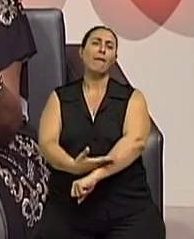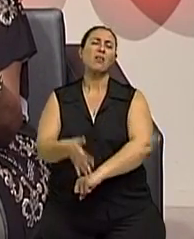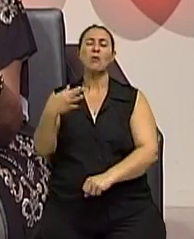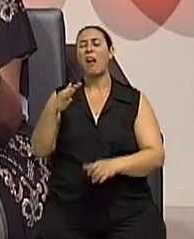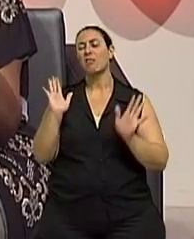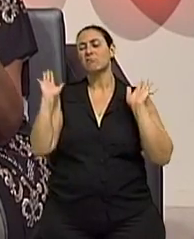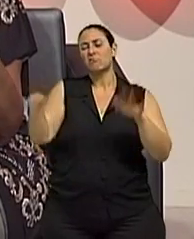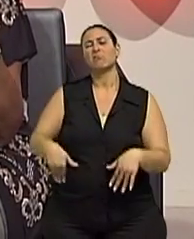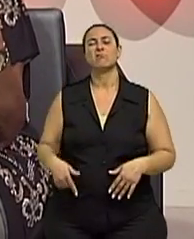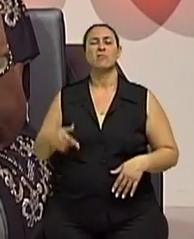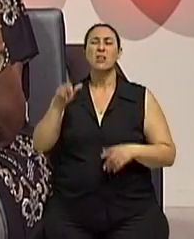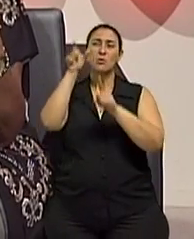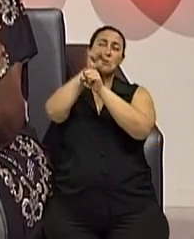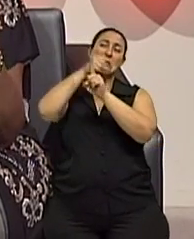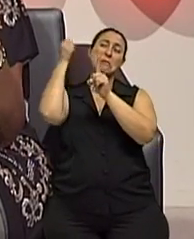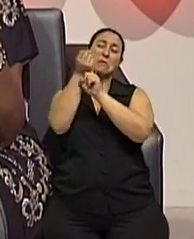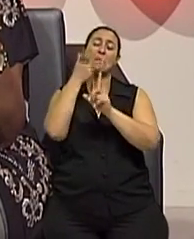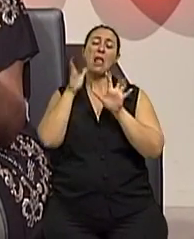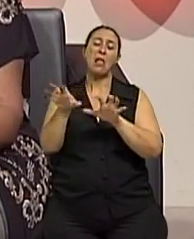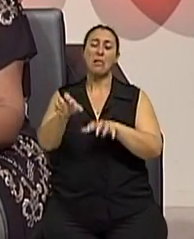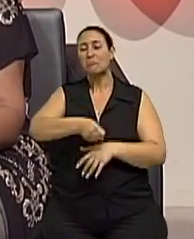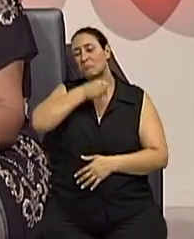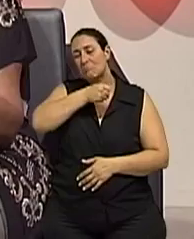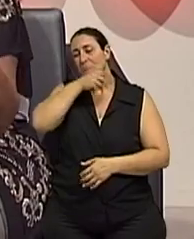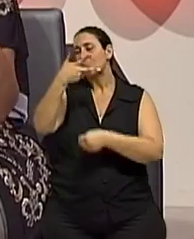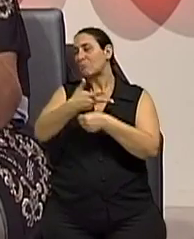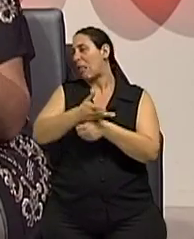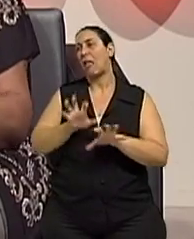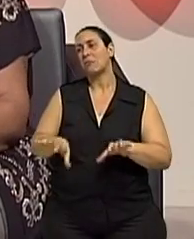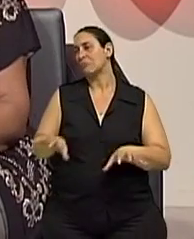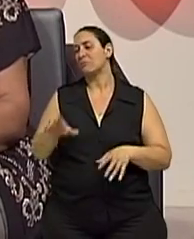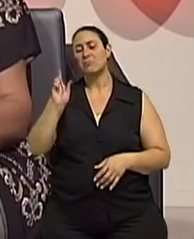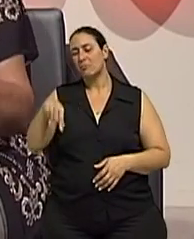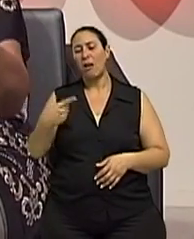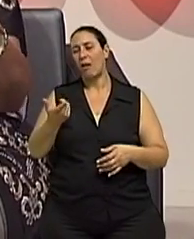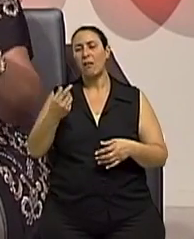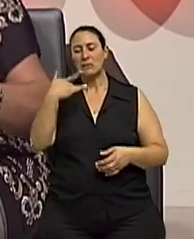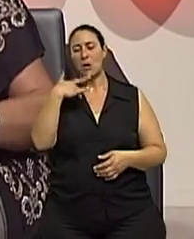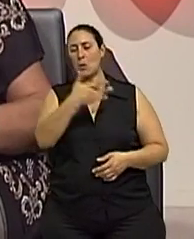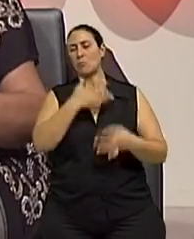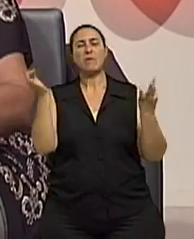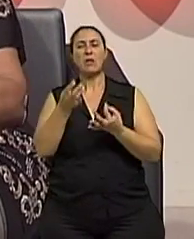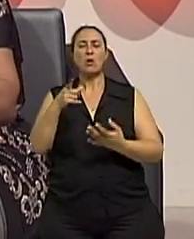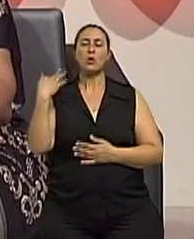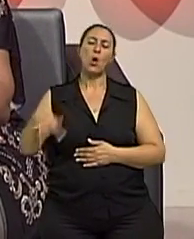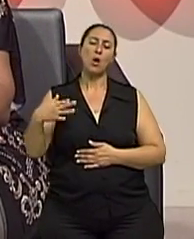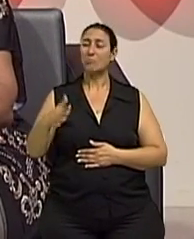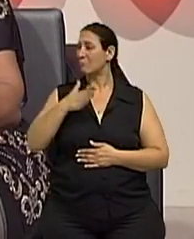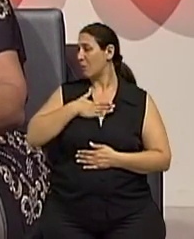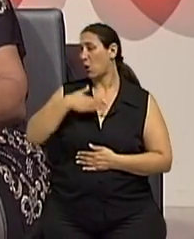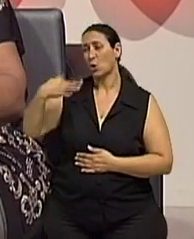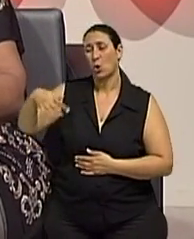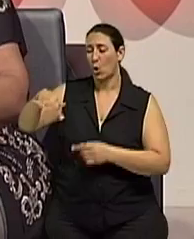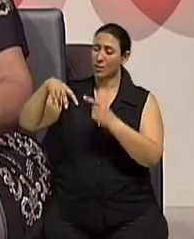Acharem assim, a sociedade já diz que velho tem muitas perdas. Ai, professora, são as perdas da velhice. A dor não passa, a minha dor no